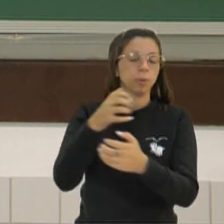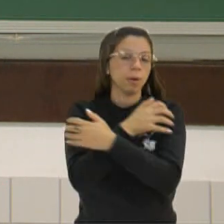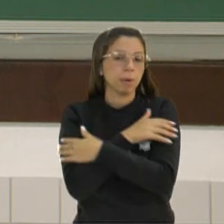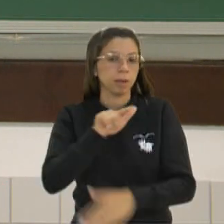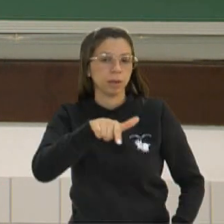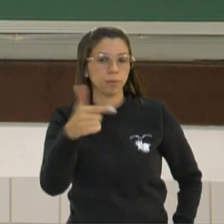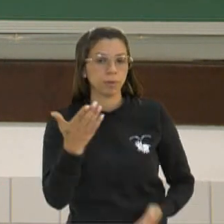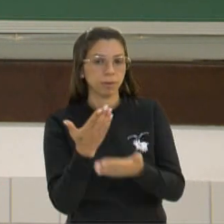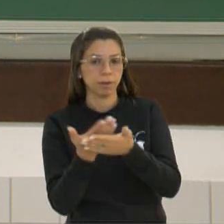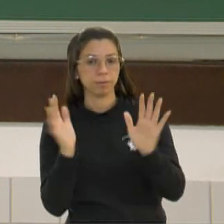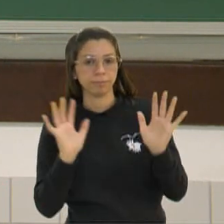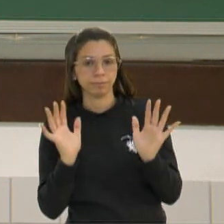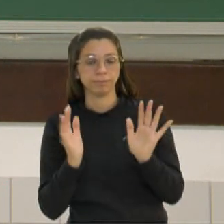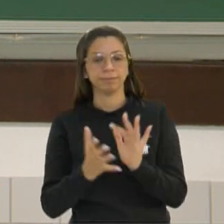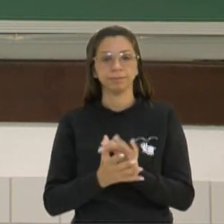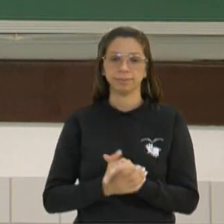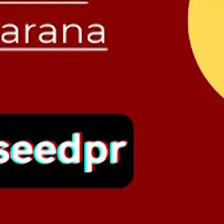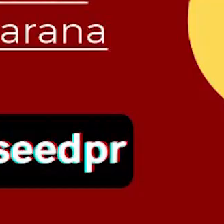abraço e até a próxima.